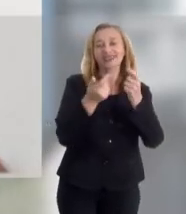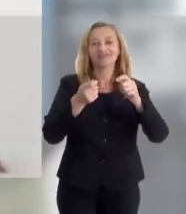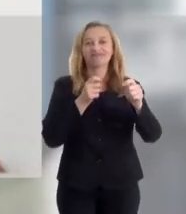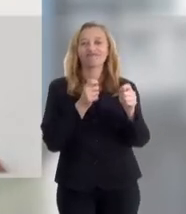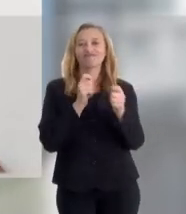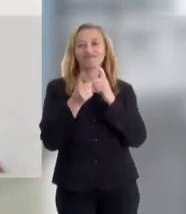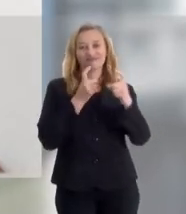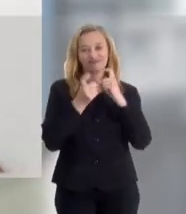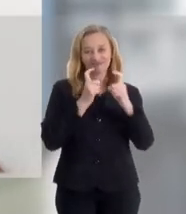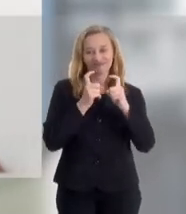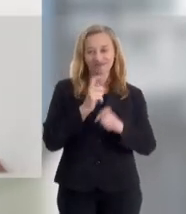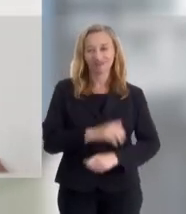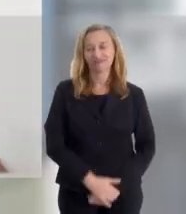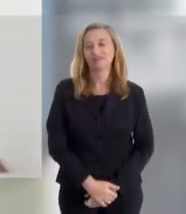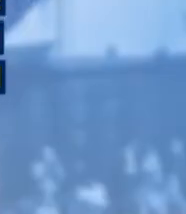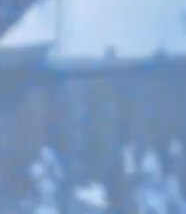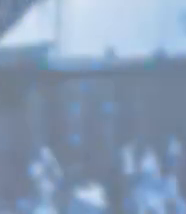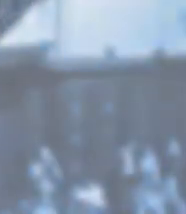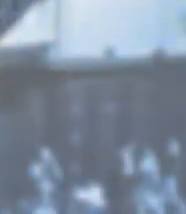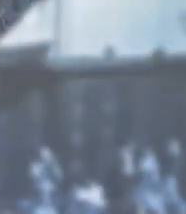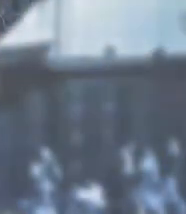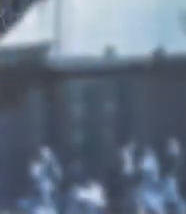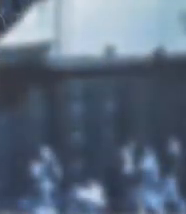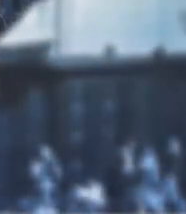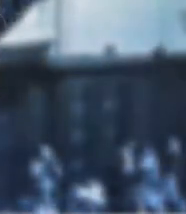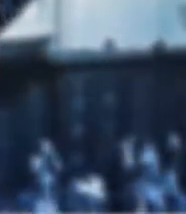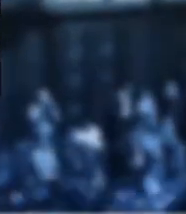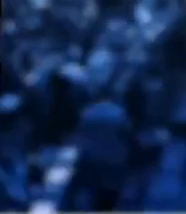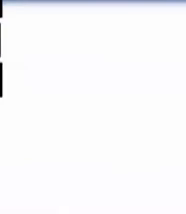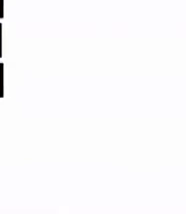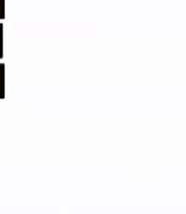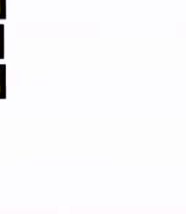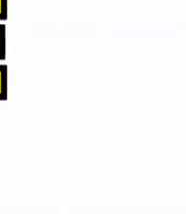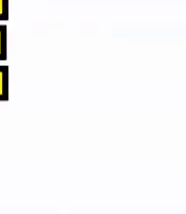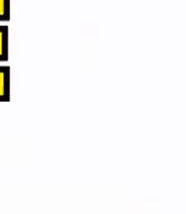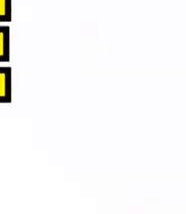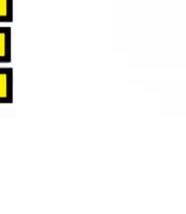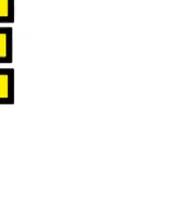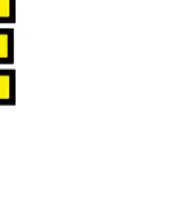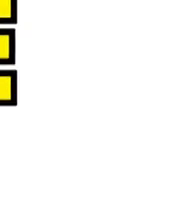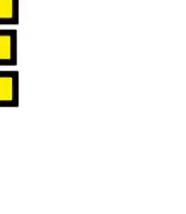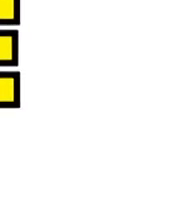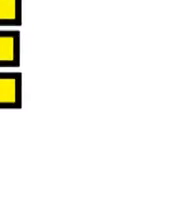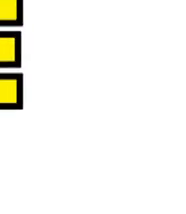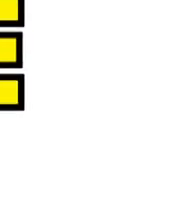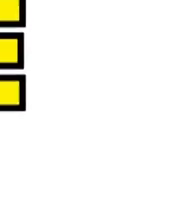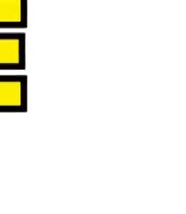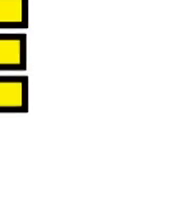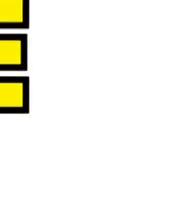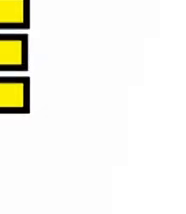já aqui no Alerte Debate. Tchau, tchau. Tchau, tchau.